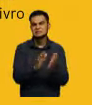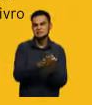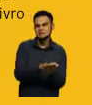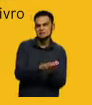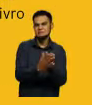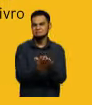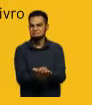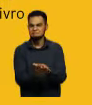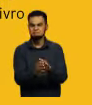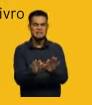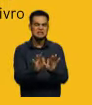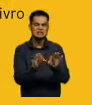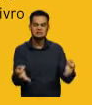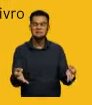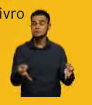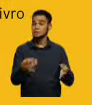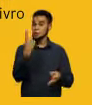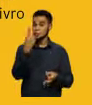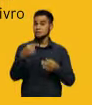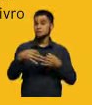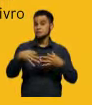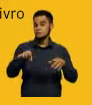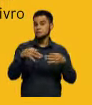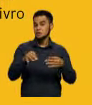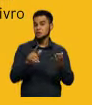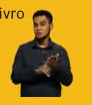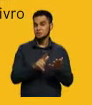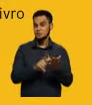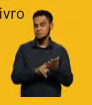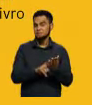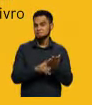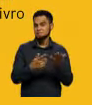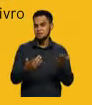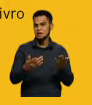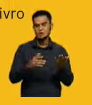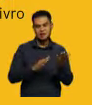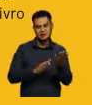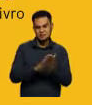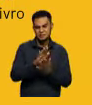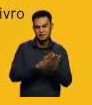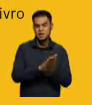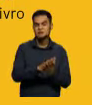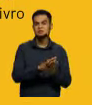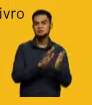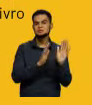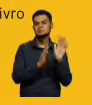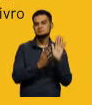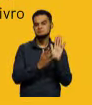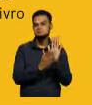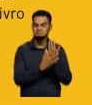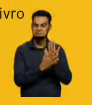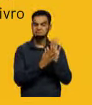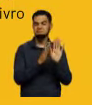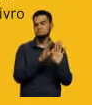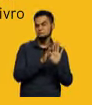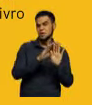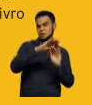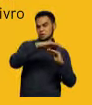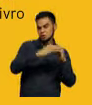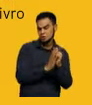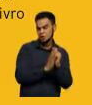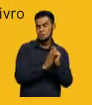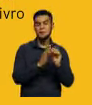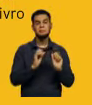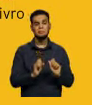Pode consistir em uma única folha de papel que é impresso em lados e dobras pela metade, em